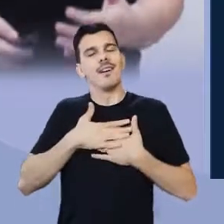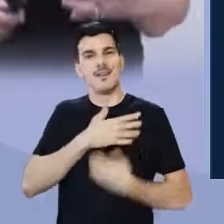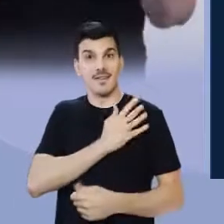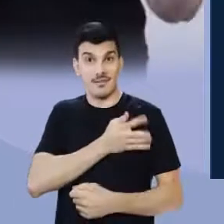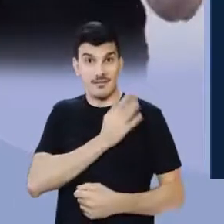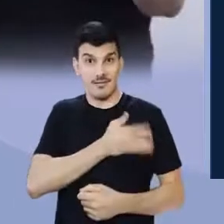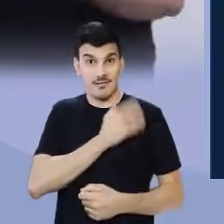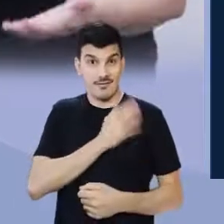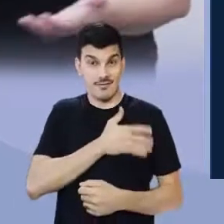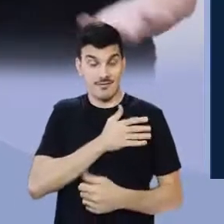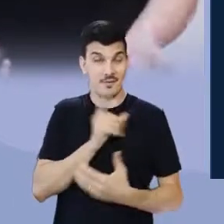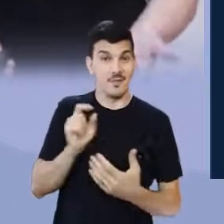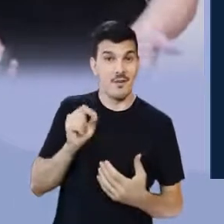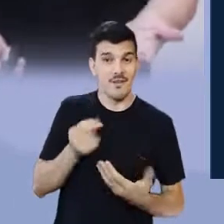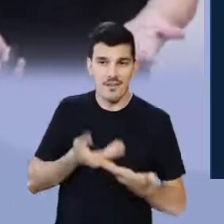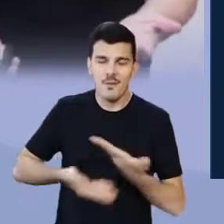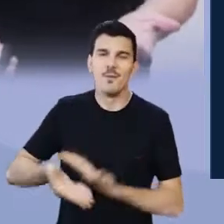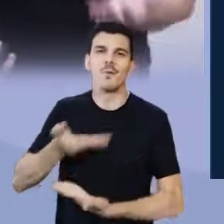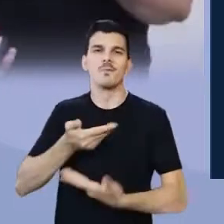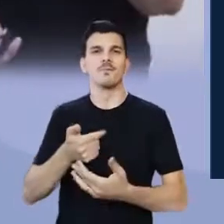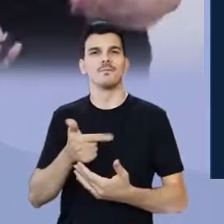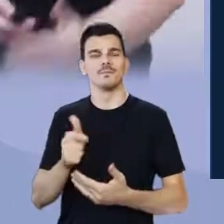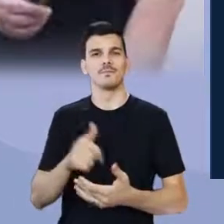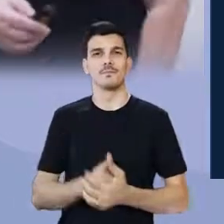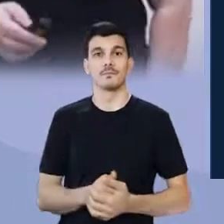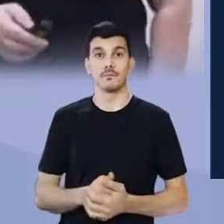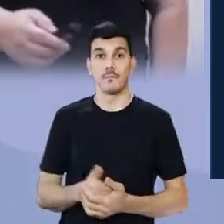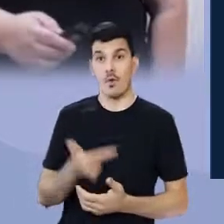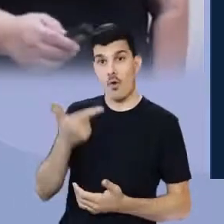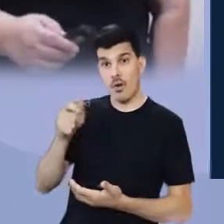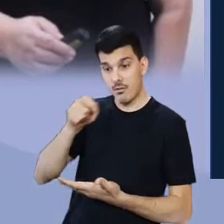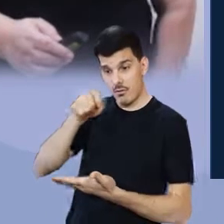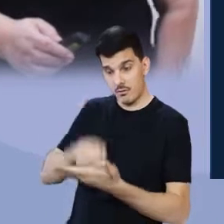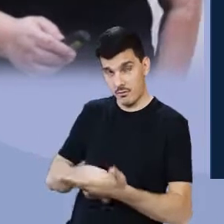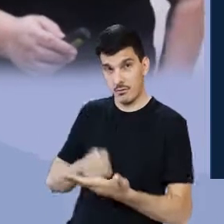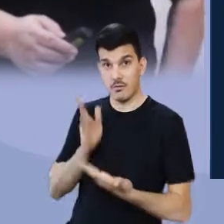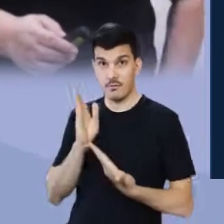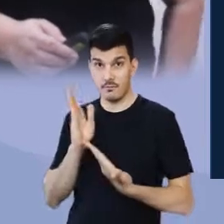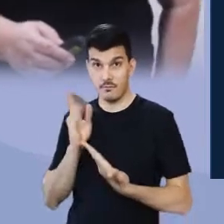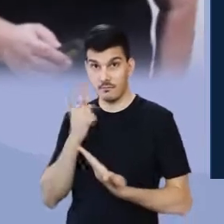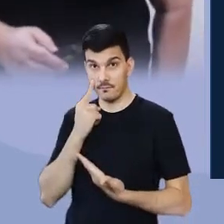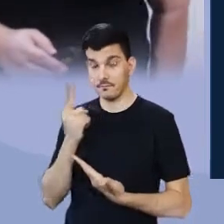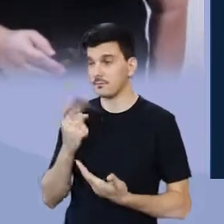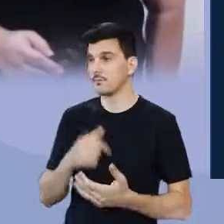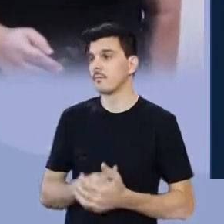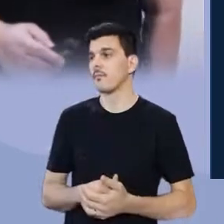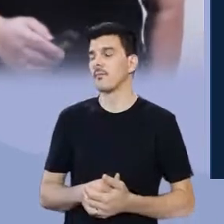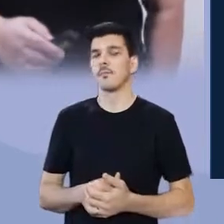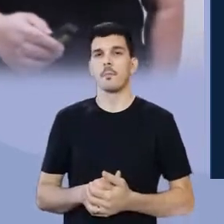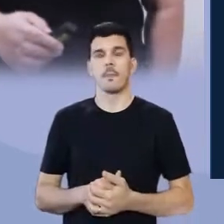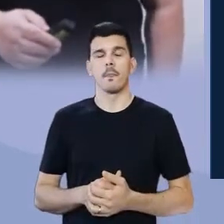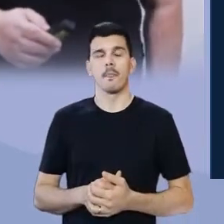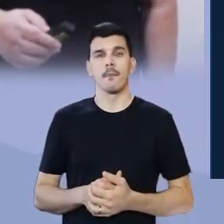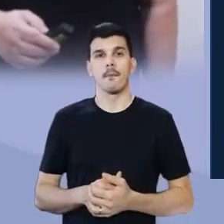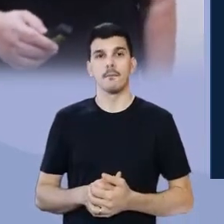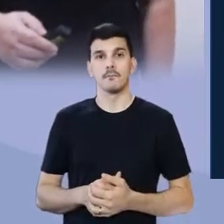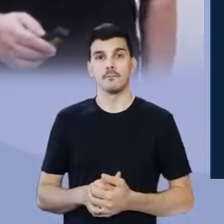corações ao encontro do outro. Esse outro autor, veja, é paranaense,